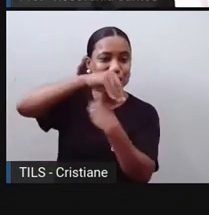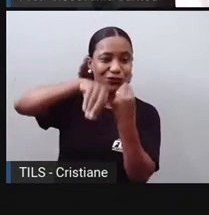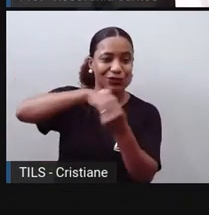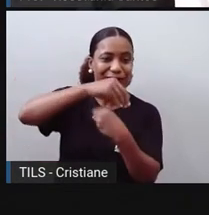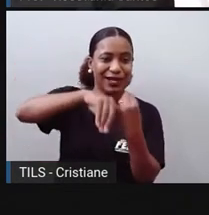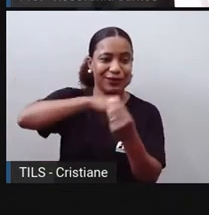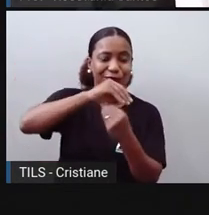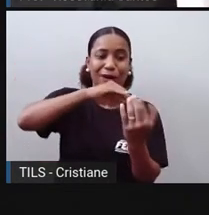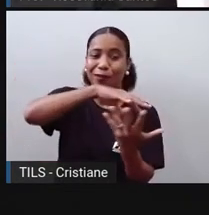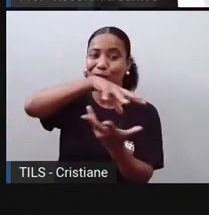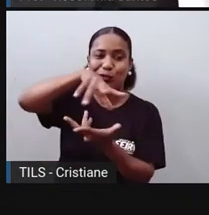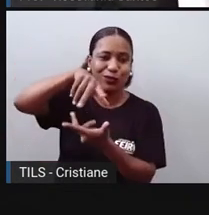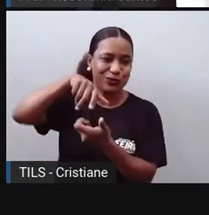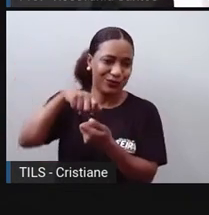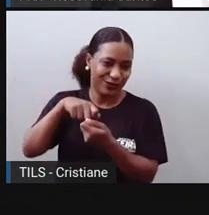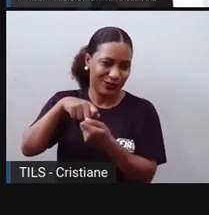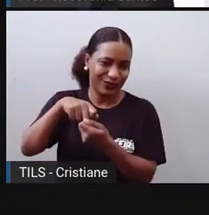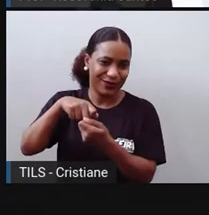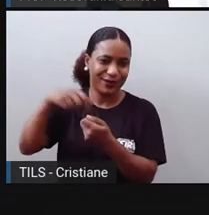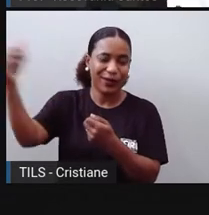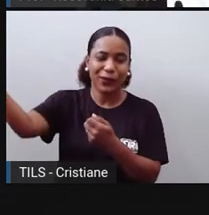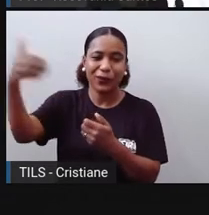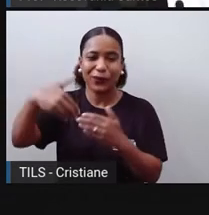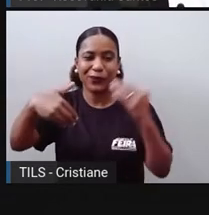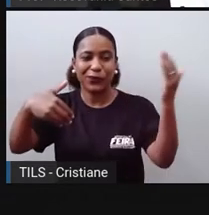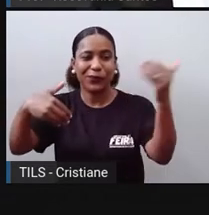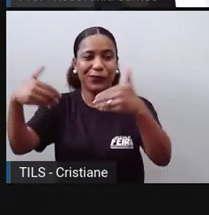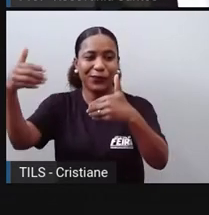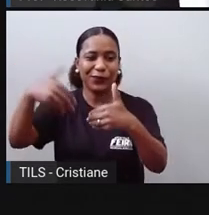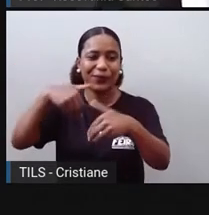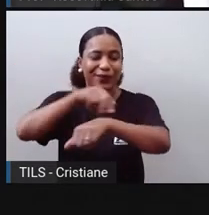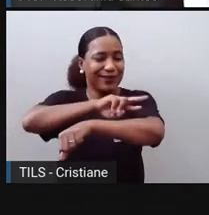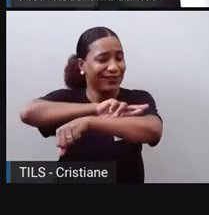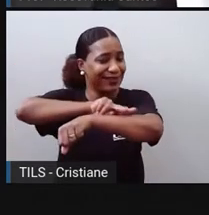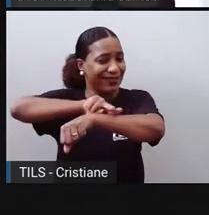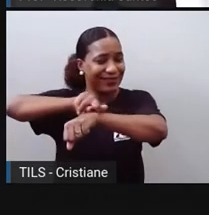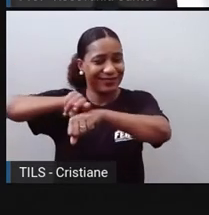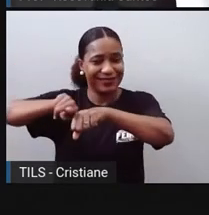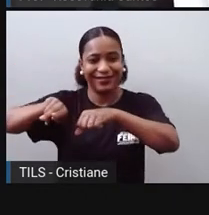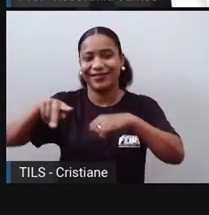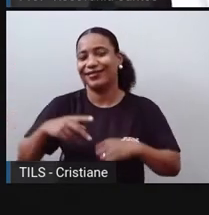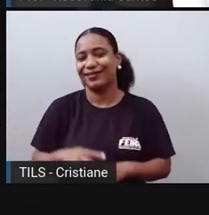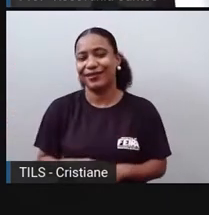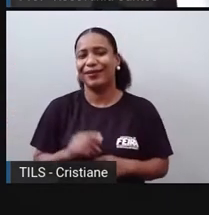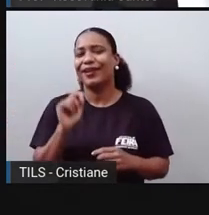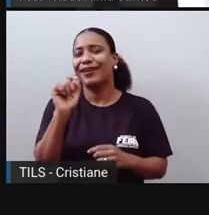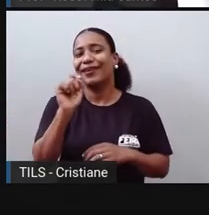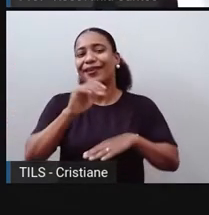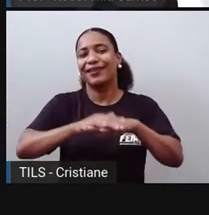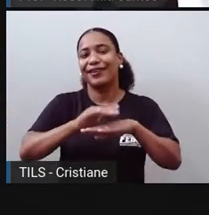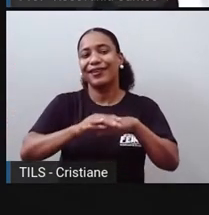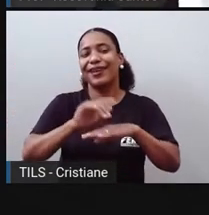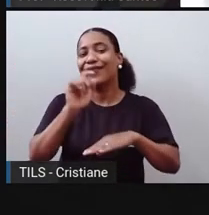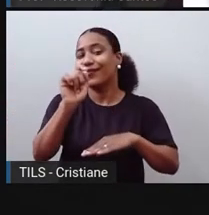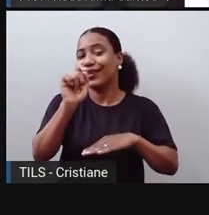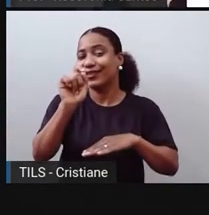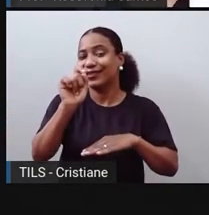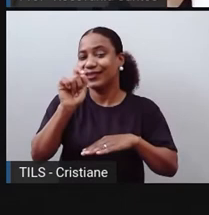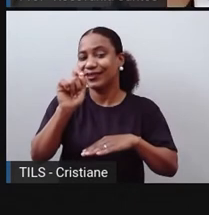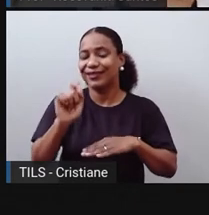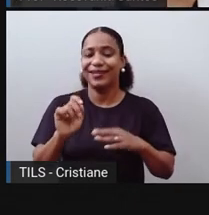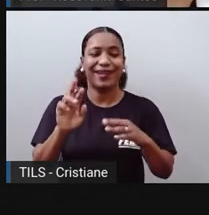cultura mundial. Mas quem é que faz isso, gente? Quem é que tem interesse nisso? A indústria